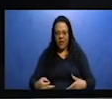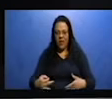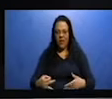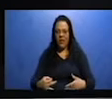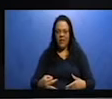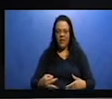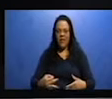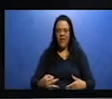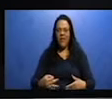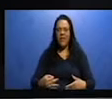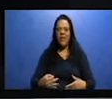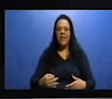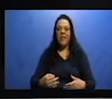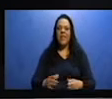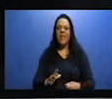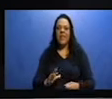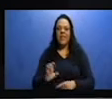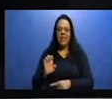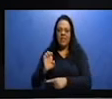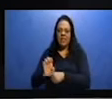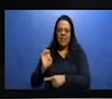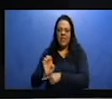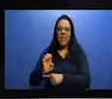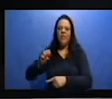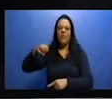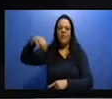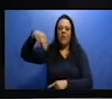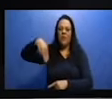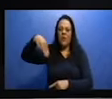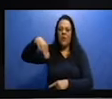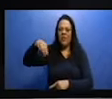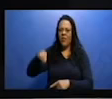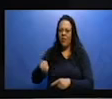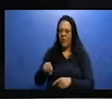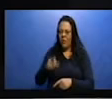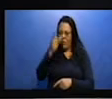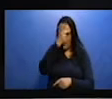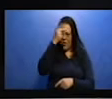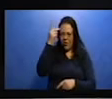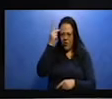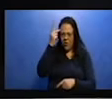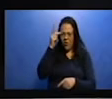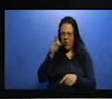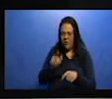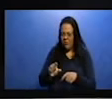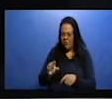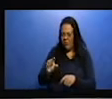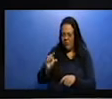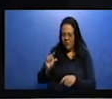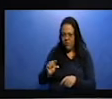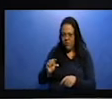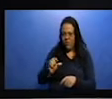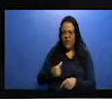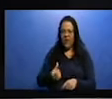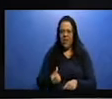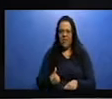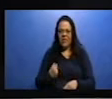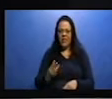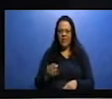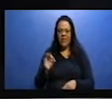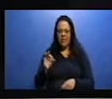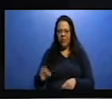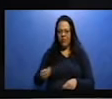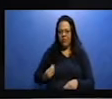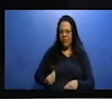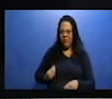Maranhão, ele é o estado menos urbanizado do Brasil, 63% da população vive na cidade, então temos aí